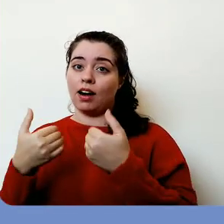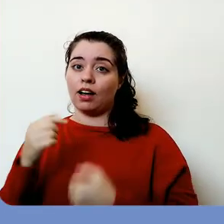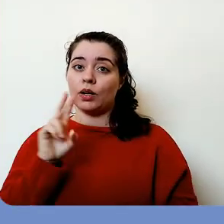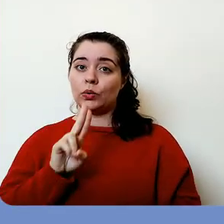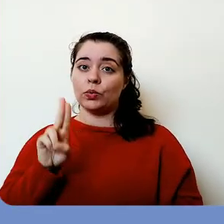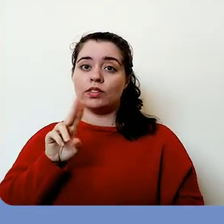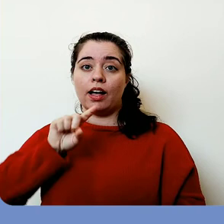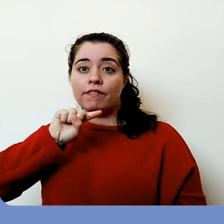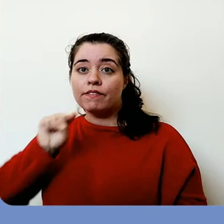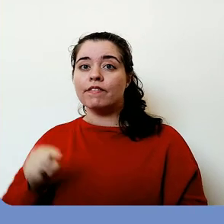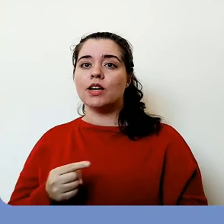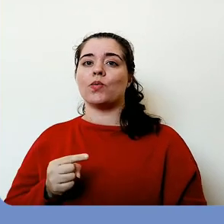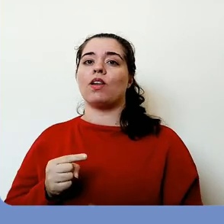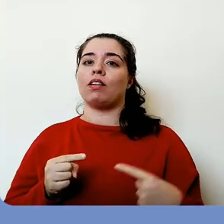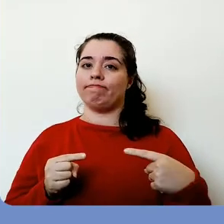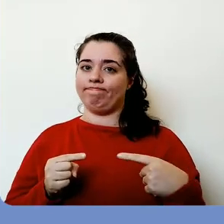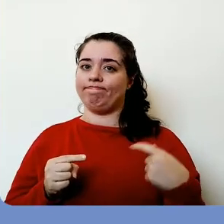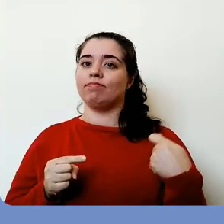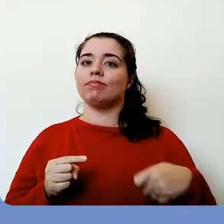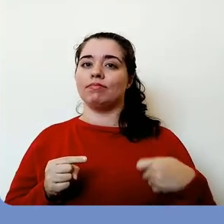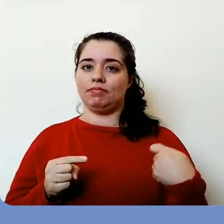são separados por vírgula.